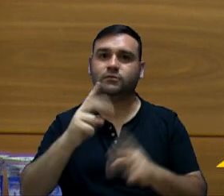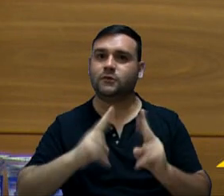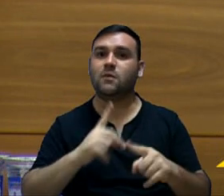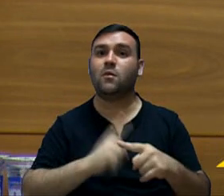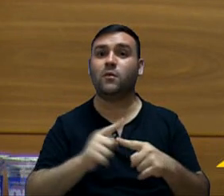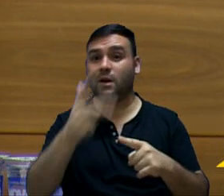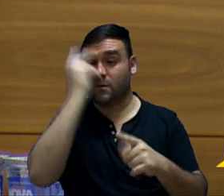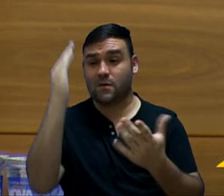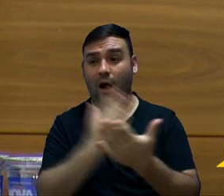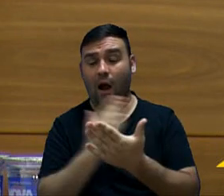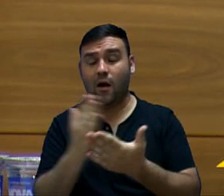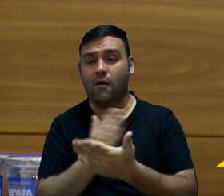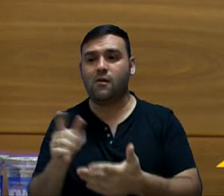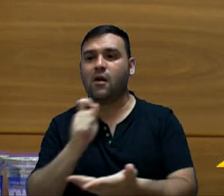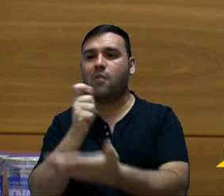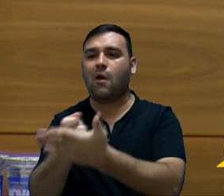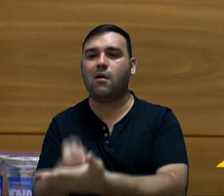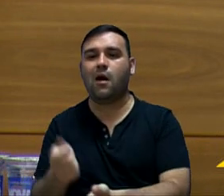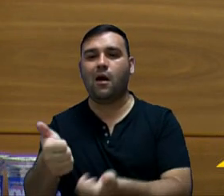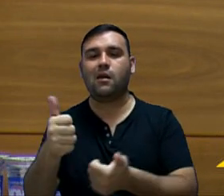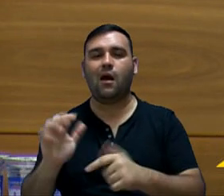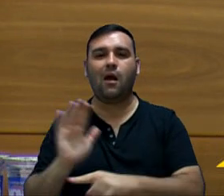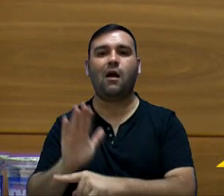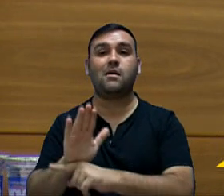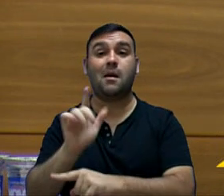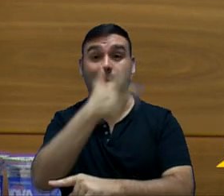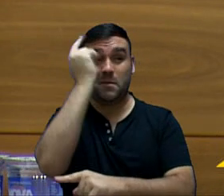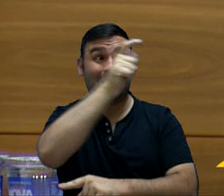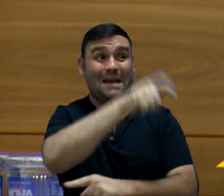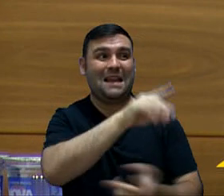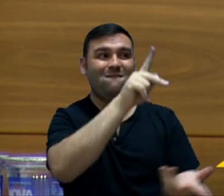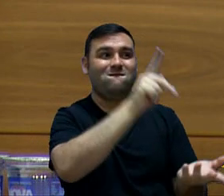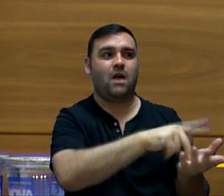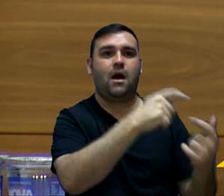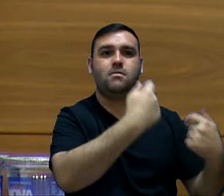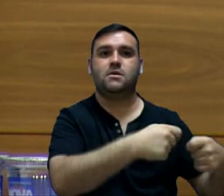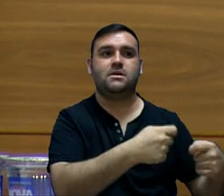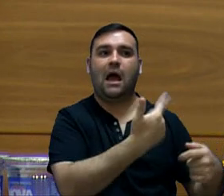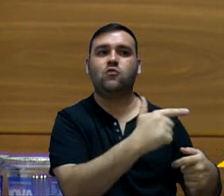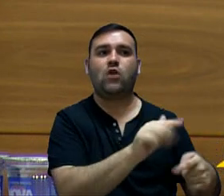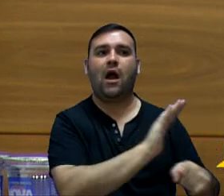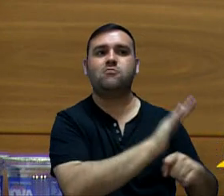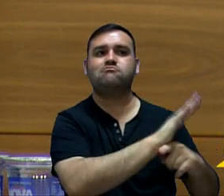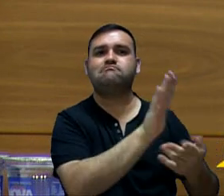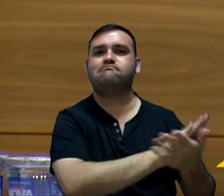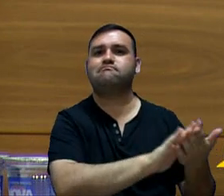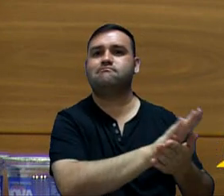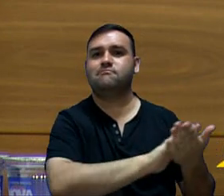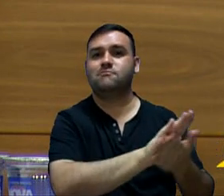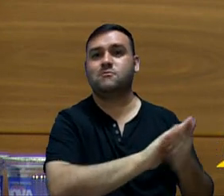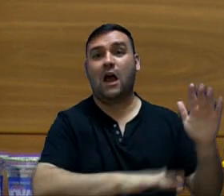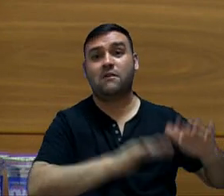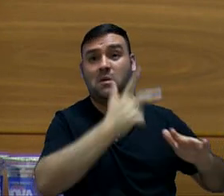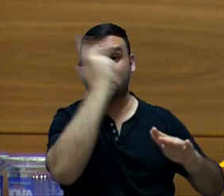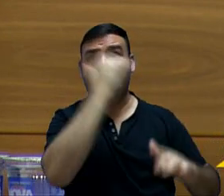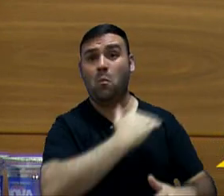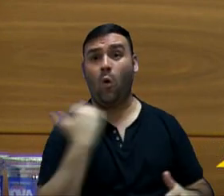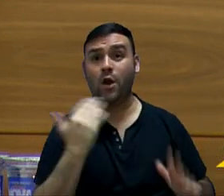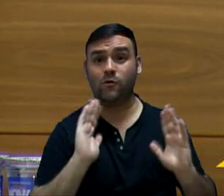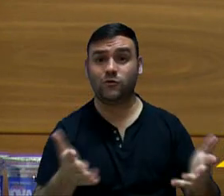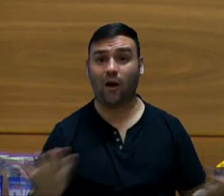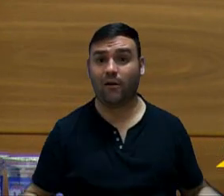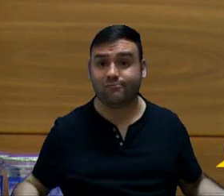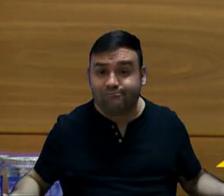sendo beneficiadas aí e a verdadeira pessoa que era, de repente, já faleceu. Então, nós